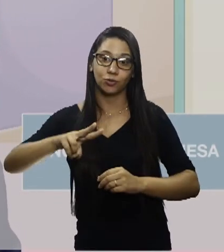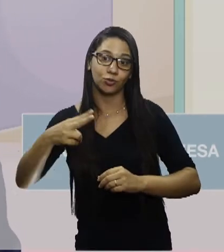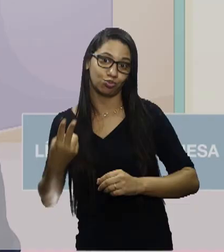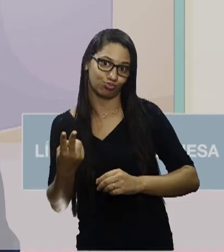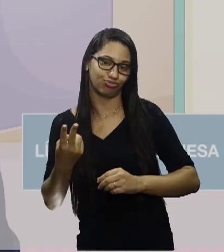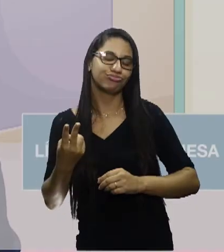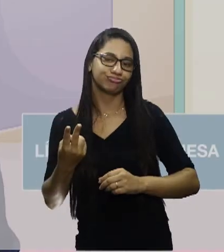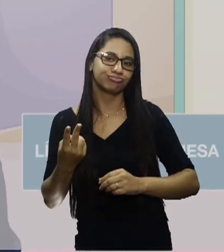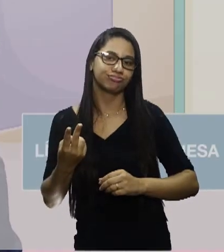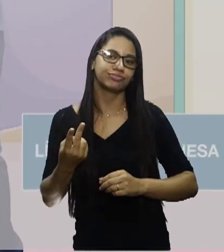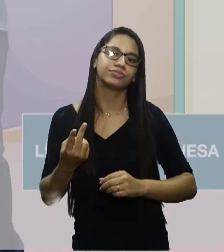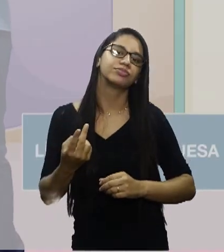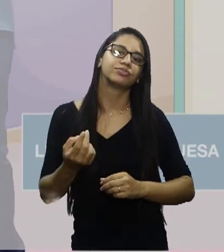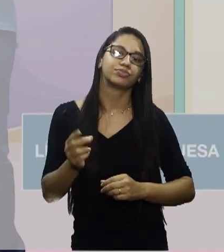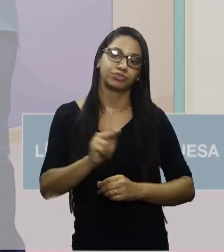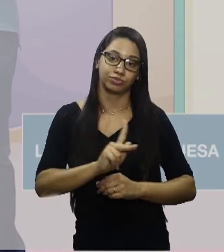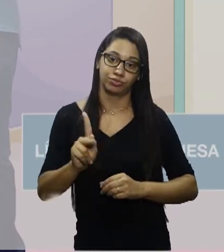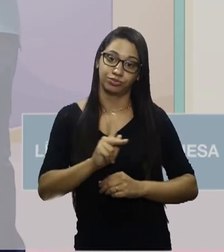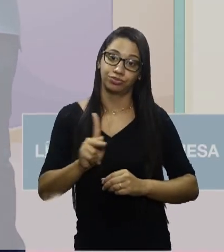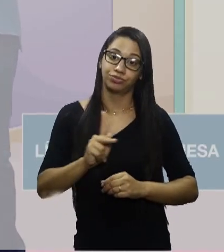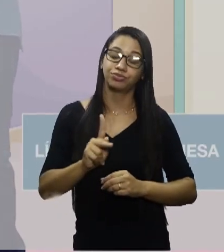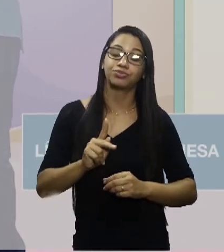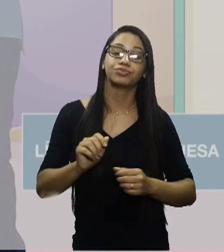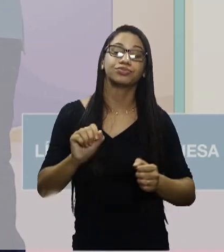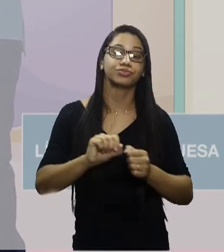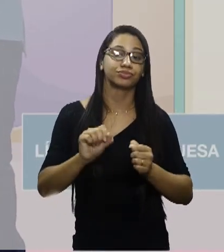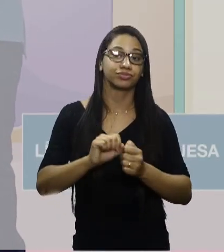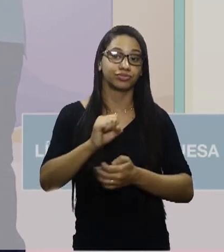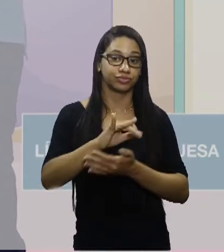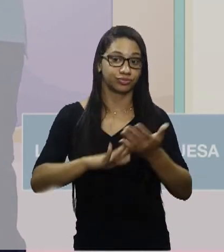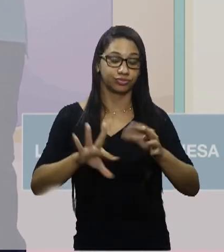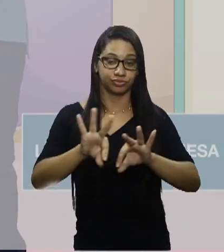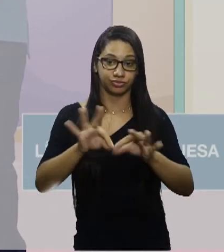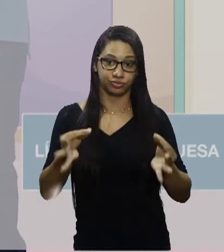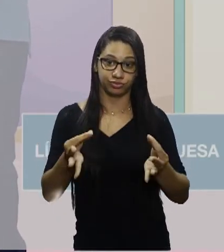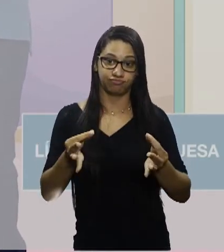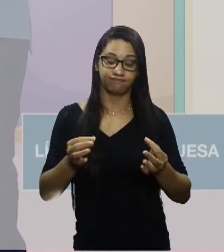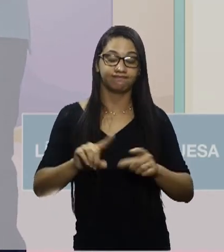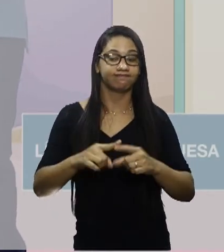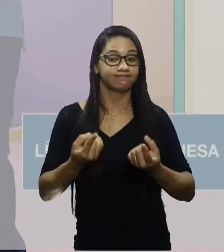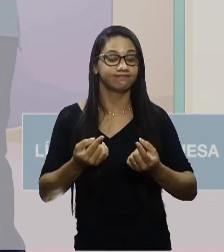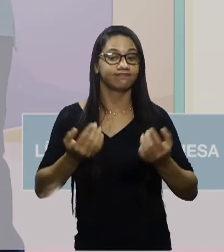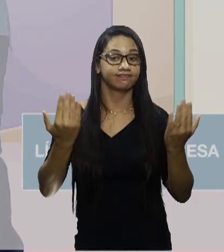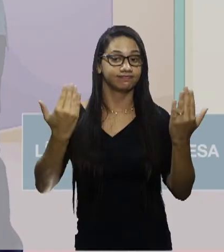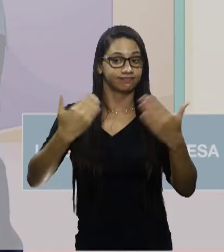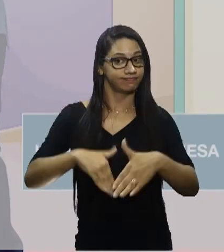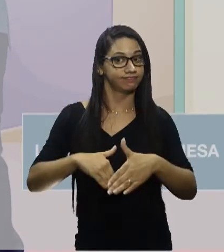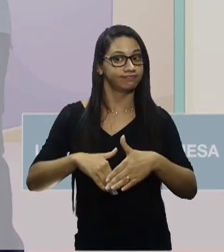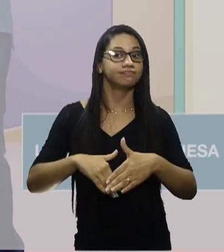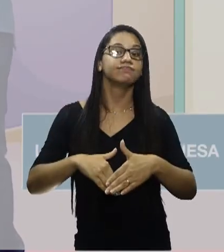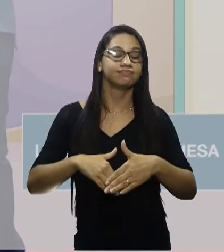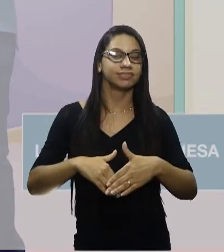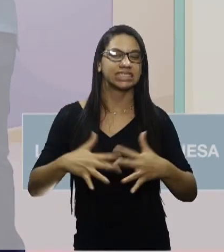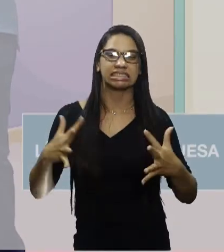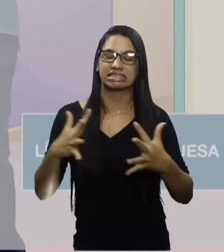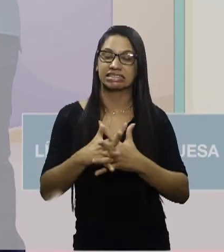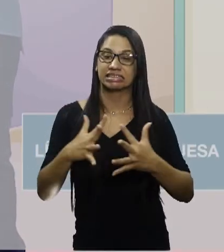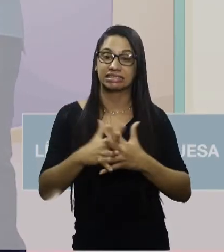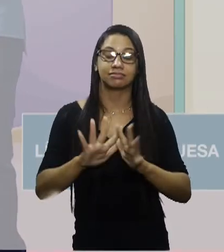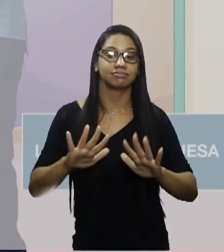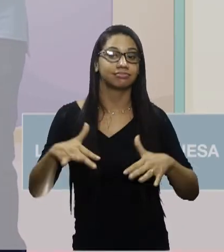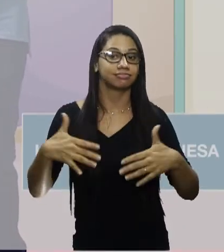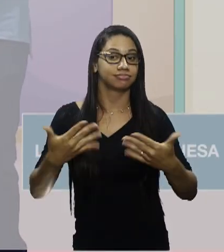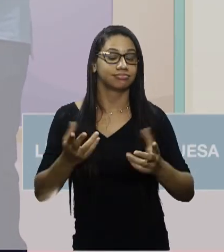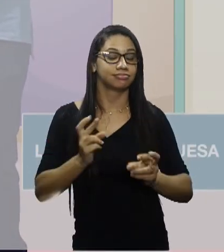oposição. Então, o professor elaborou um exercício simples, mas a prova foi bastante complexa. Então,